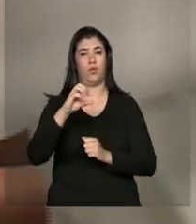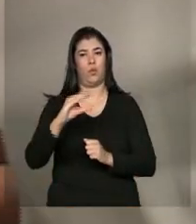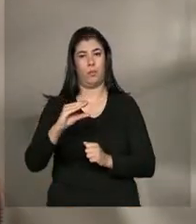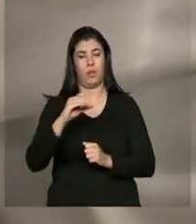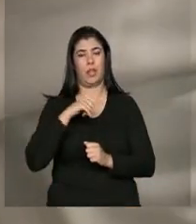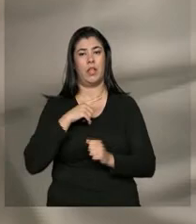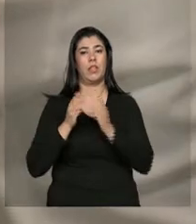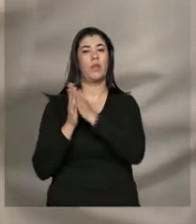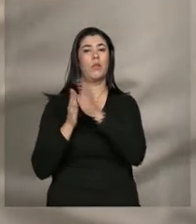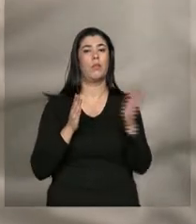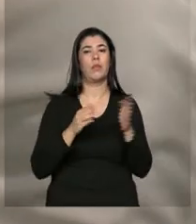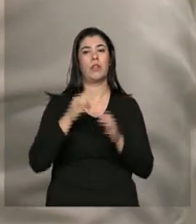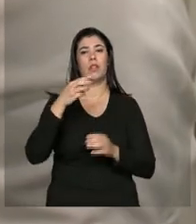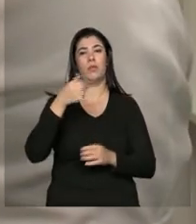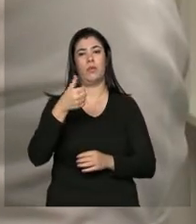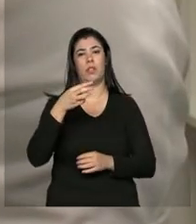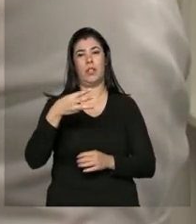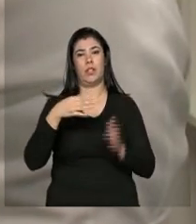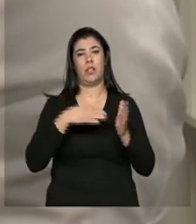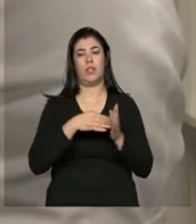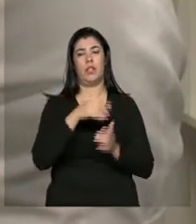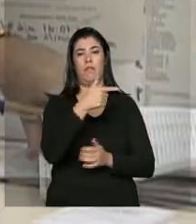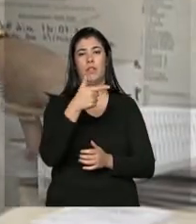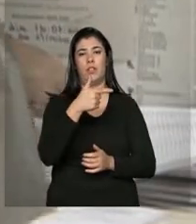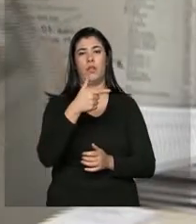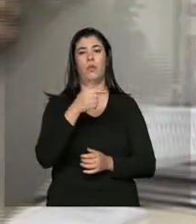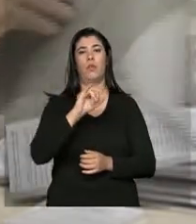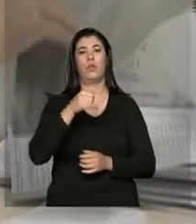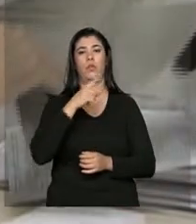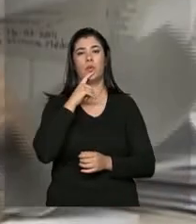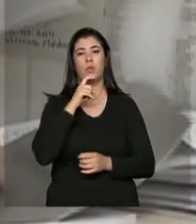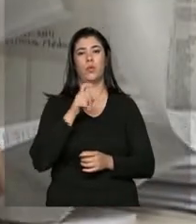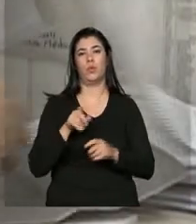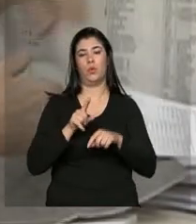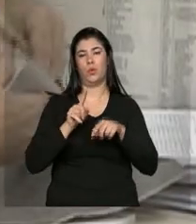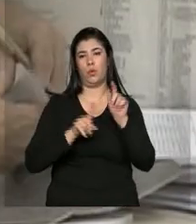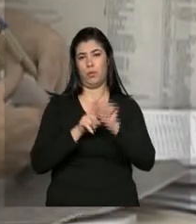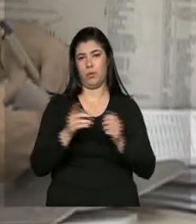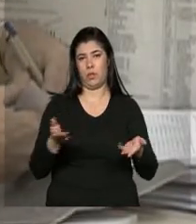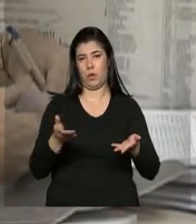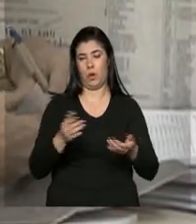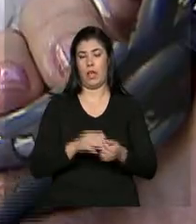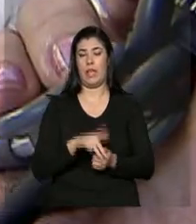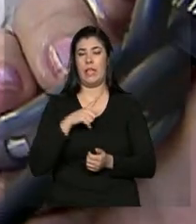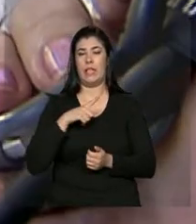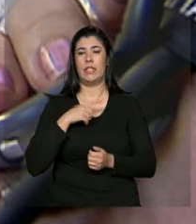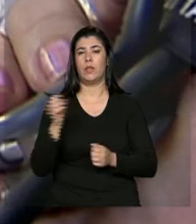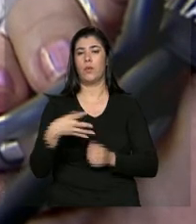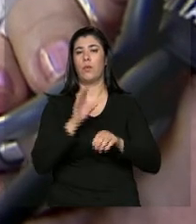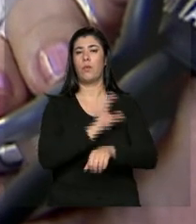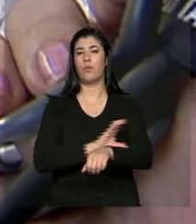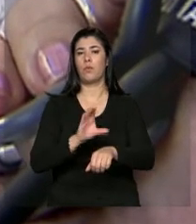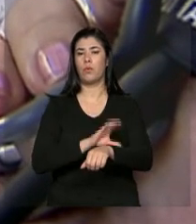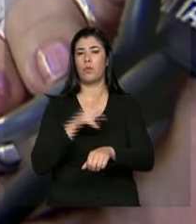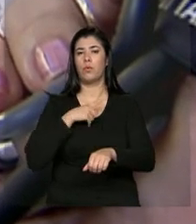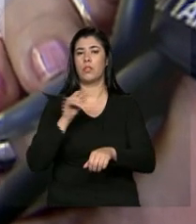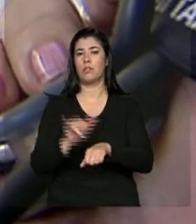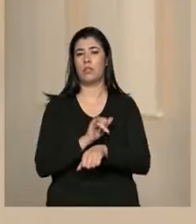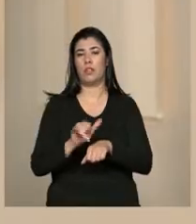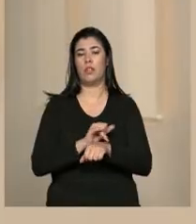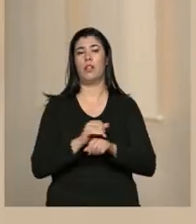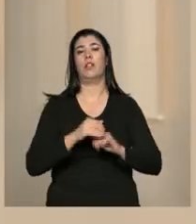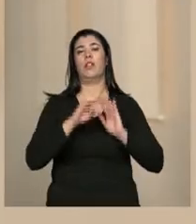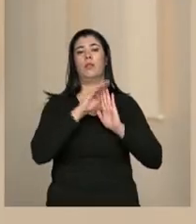entre 13 e 22 de julho deste mês. Os novos cursos fazem parte de uma das estratégias do programa Mais